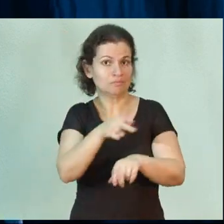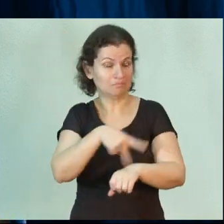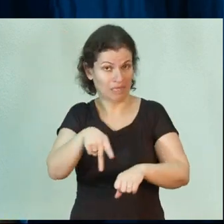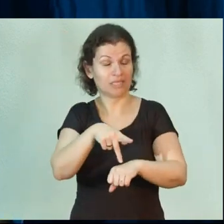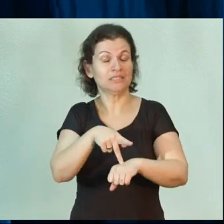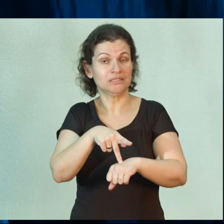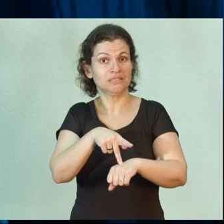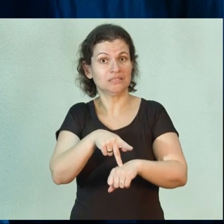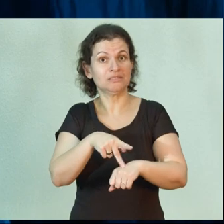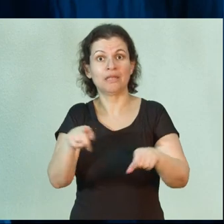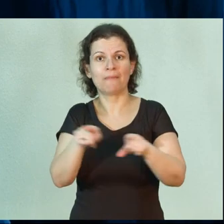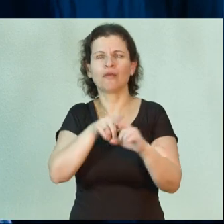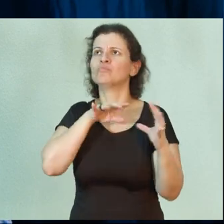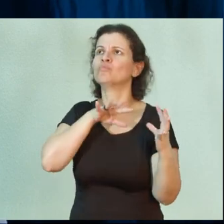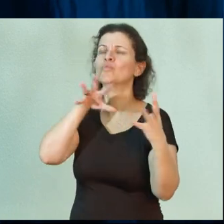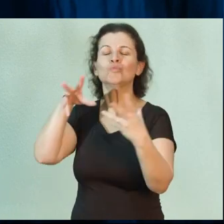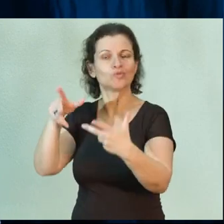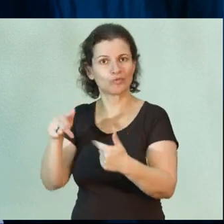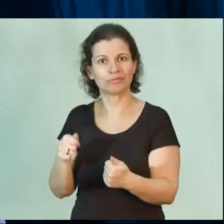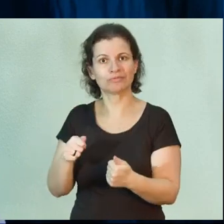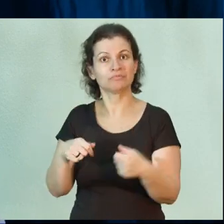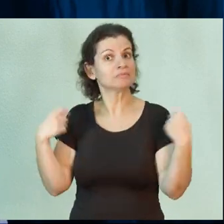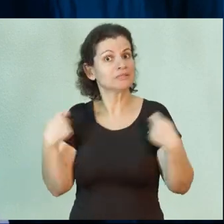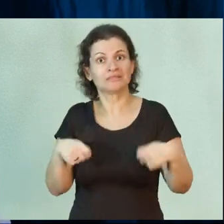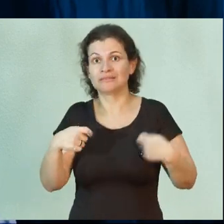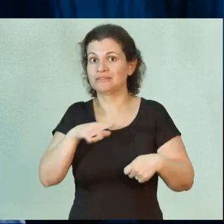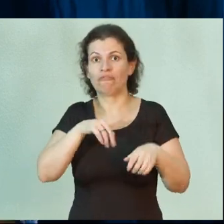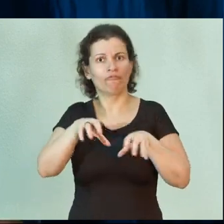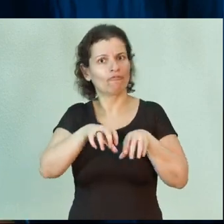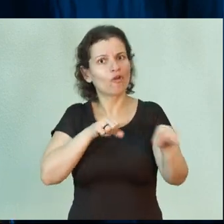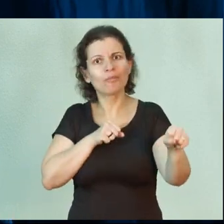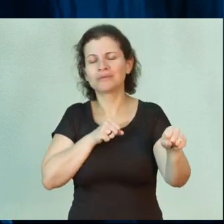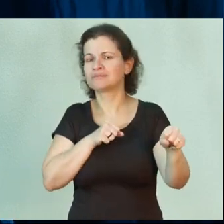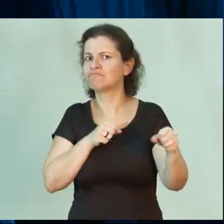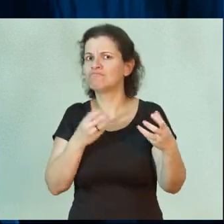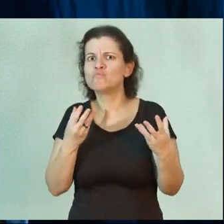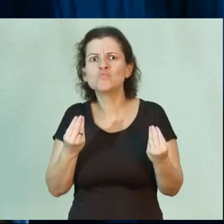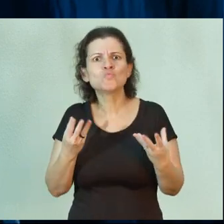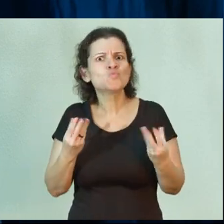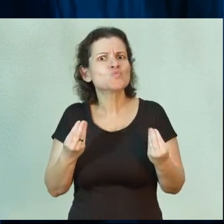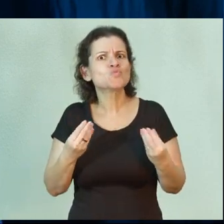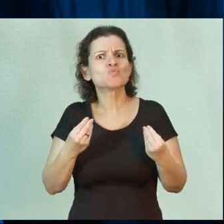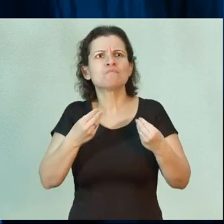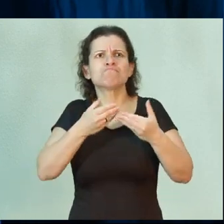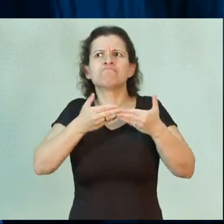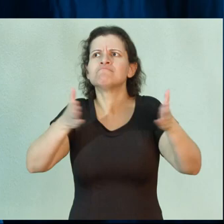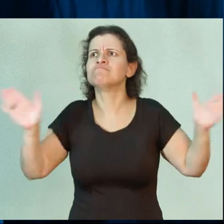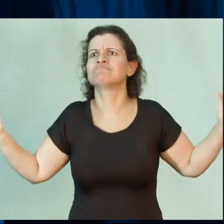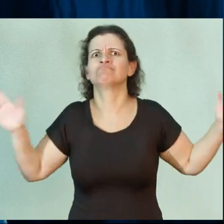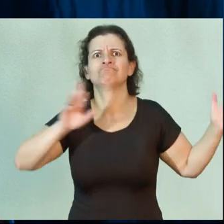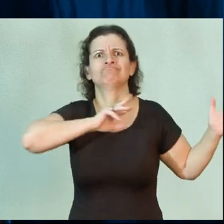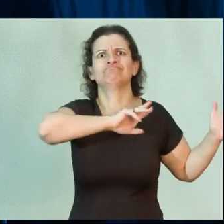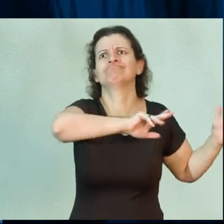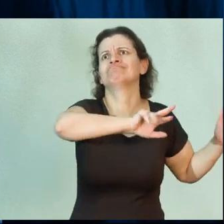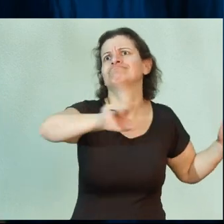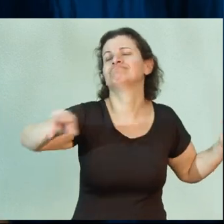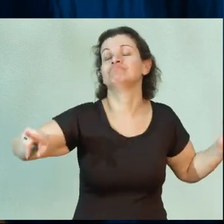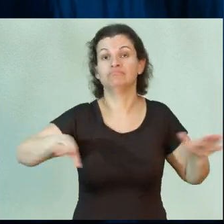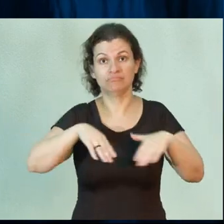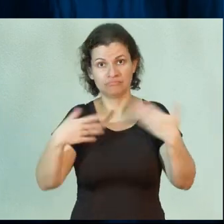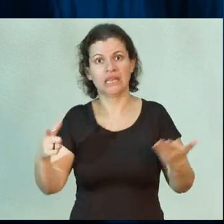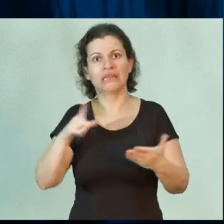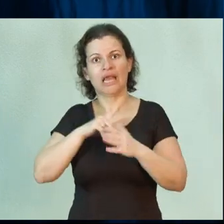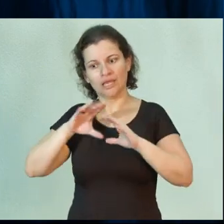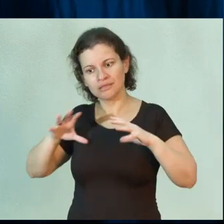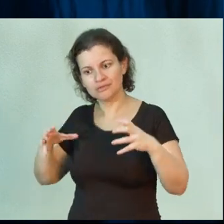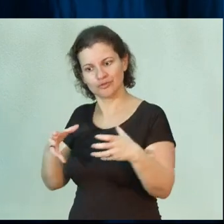e sobre o mundo, ele tem que ter uma formação muito ampla. Então ele tem um